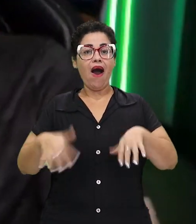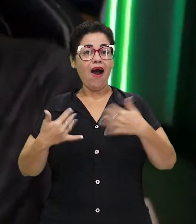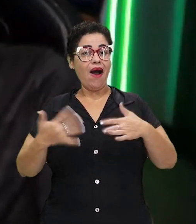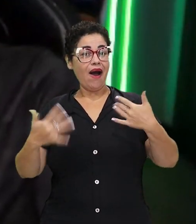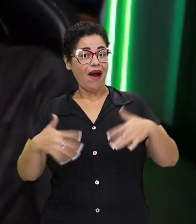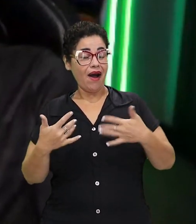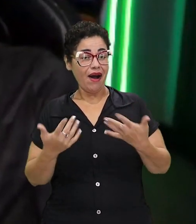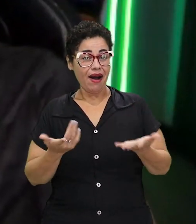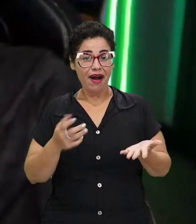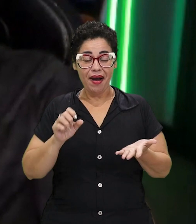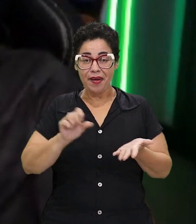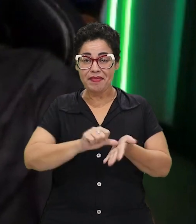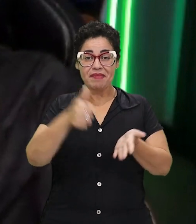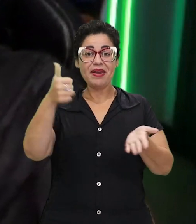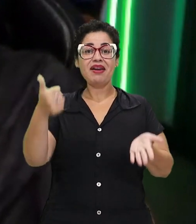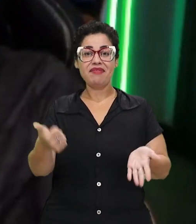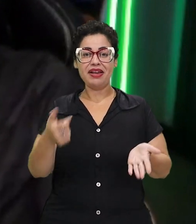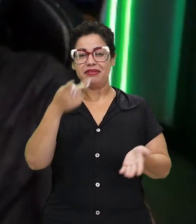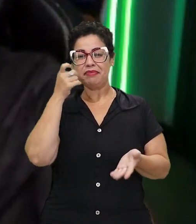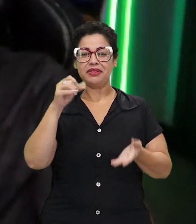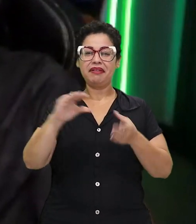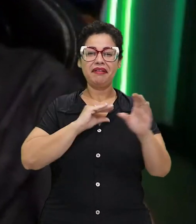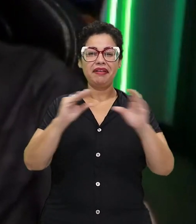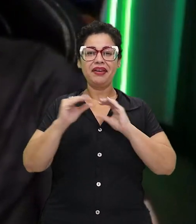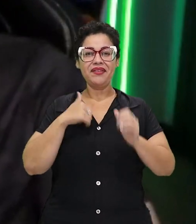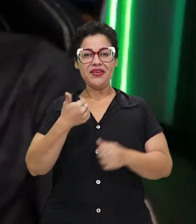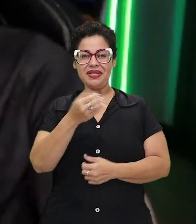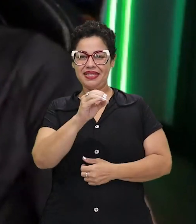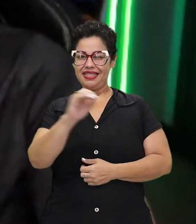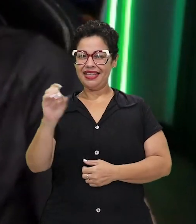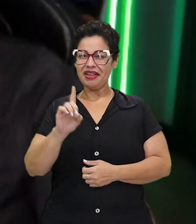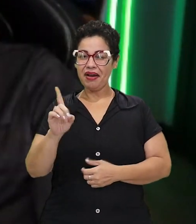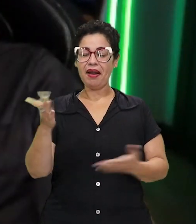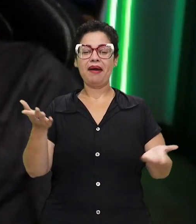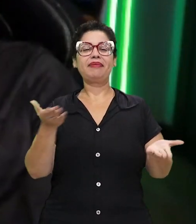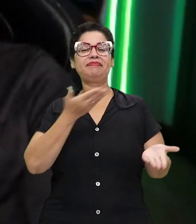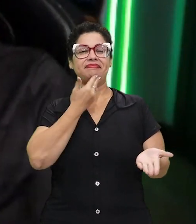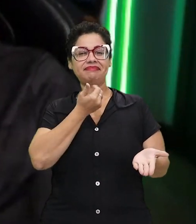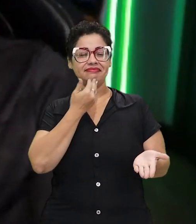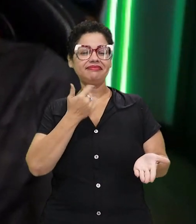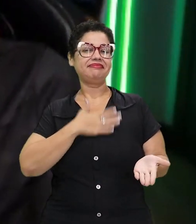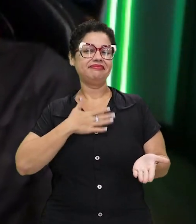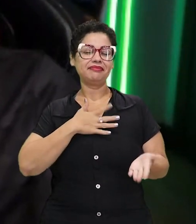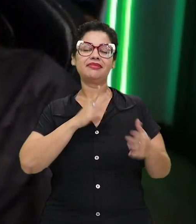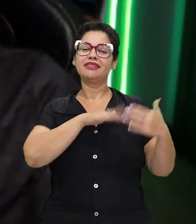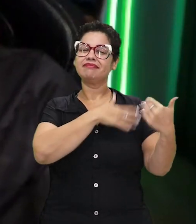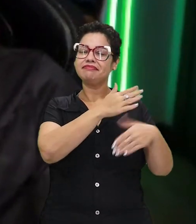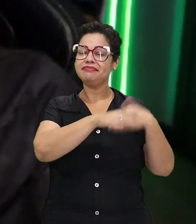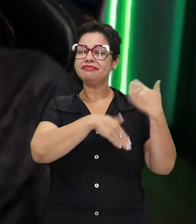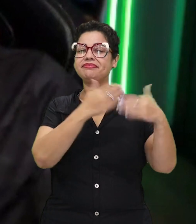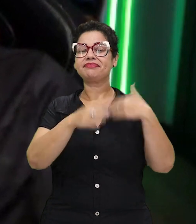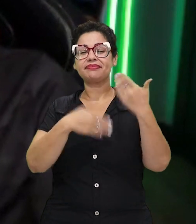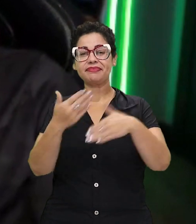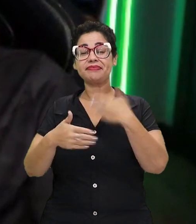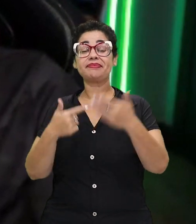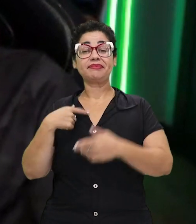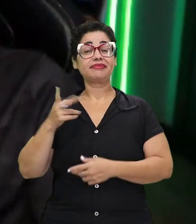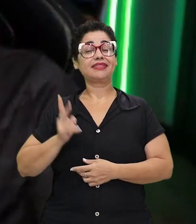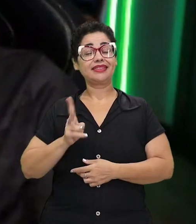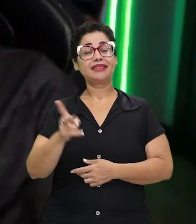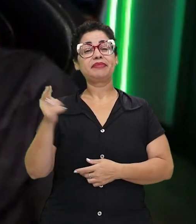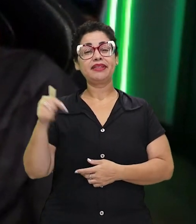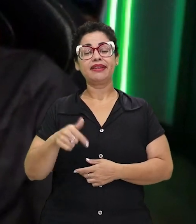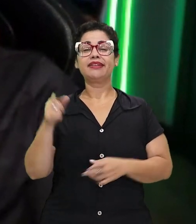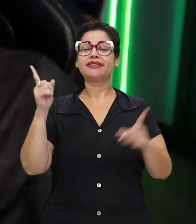ápice da vida, né? Fiquei um ano ali trabalhando arduamente, saquei 100 dólares, falei, massa demais. E aí, no decorrer de todo esse tempo, a gente sempre